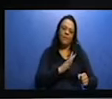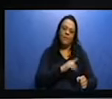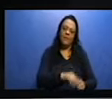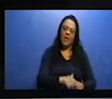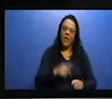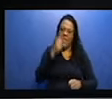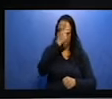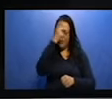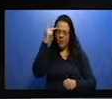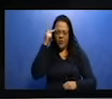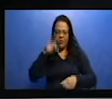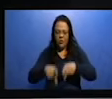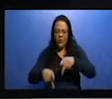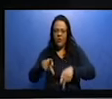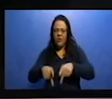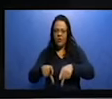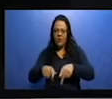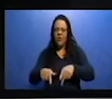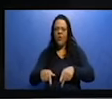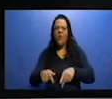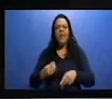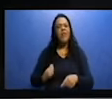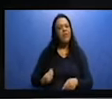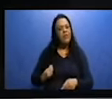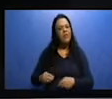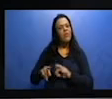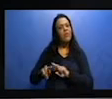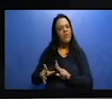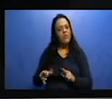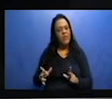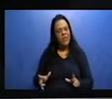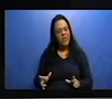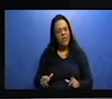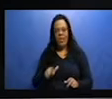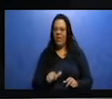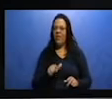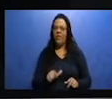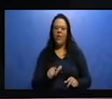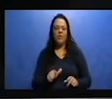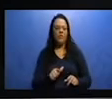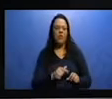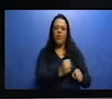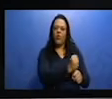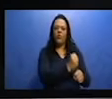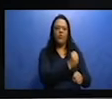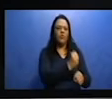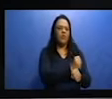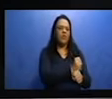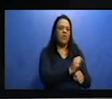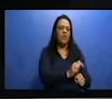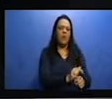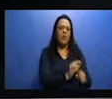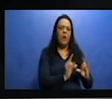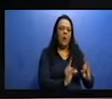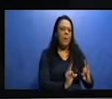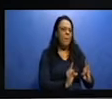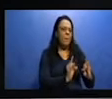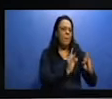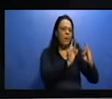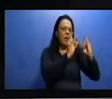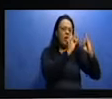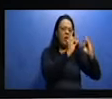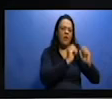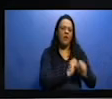diferentes nas cidades. Então, as cidades, elas não são apenas as construções físicas, né? Elas não são apenas os prédios, os